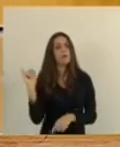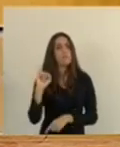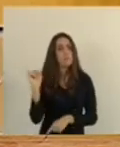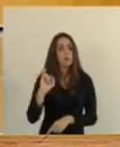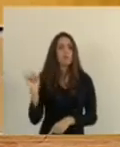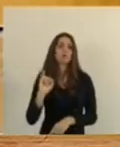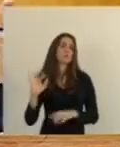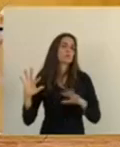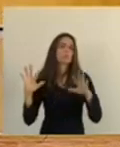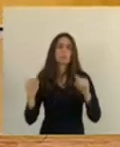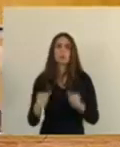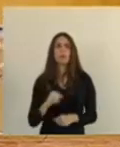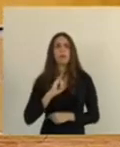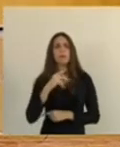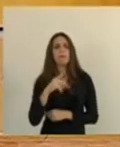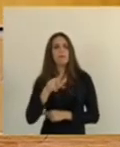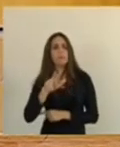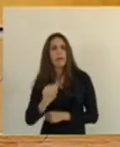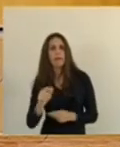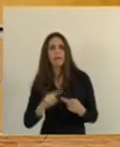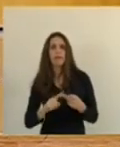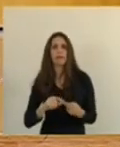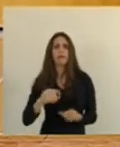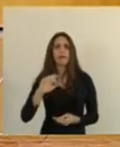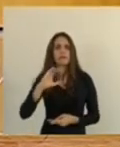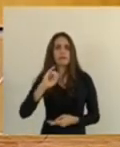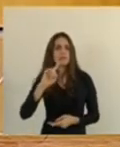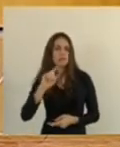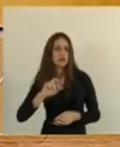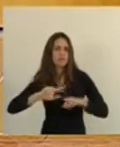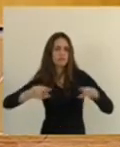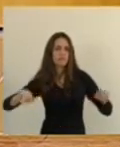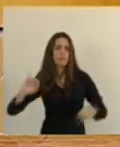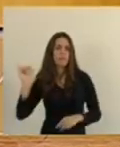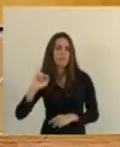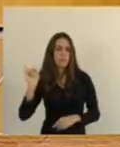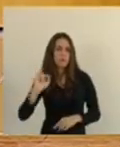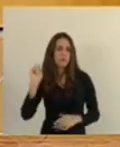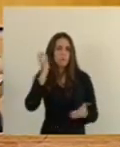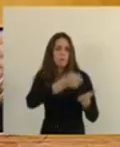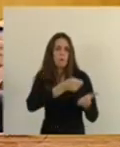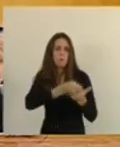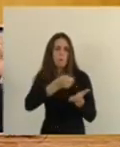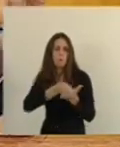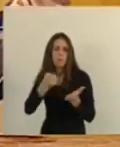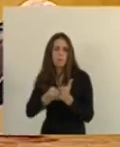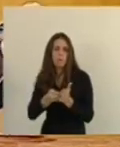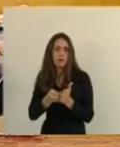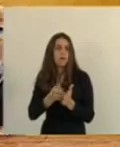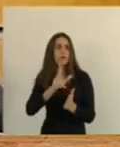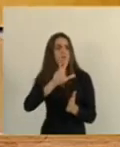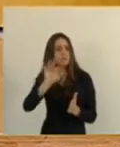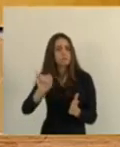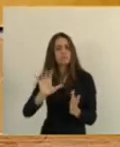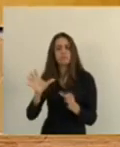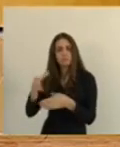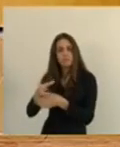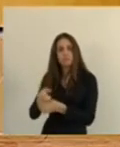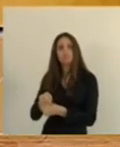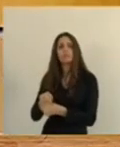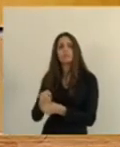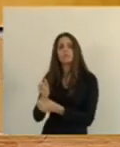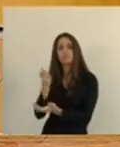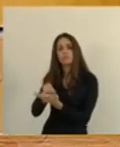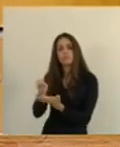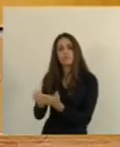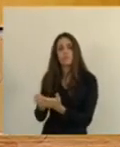CID, ICMS, etc e tal. Mas, além disso tudo, a gente ainda paga o pedágio para poder fazer